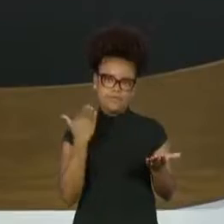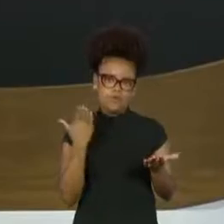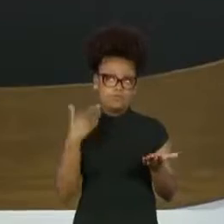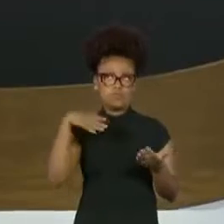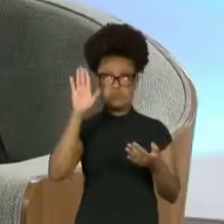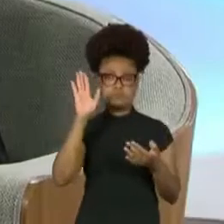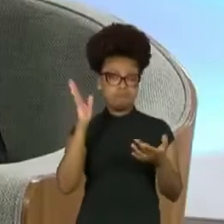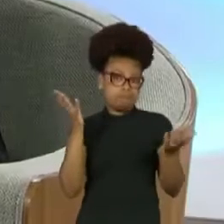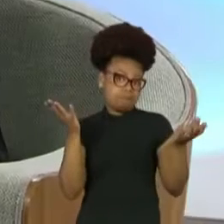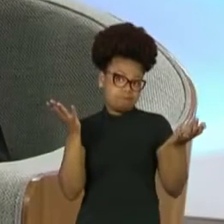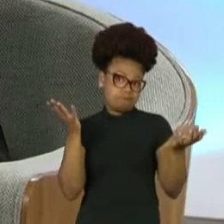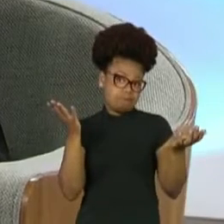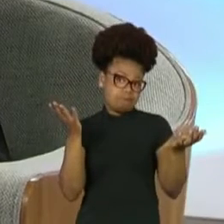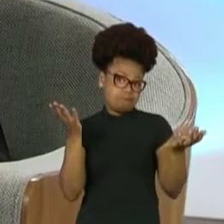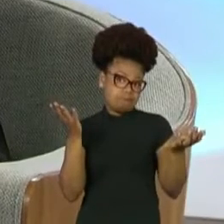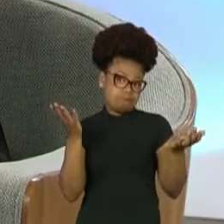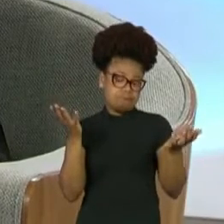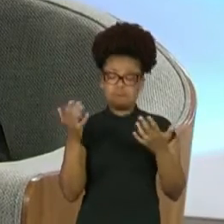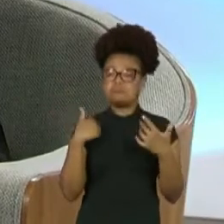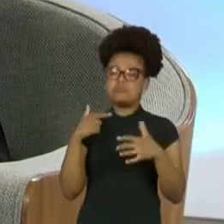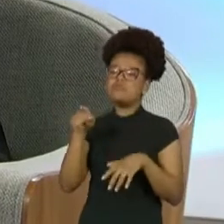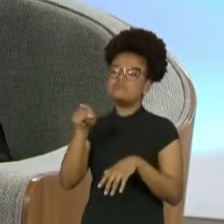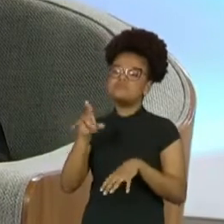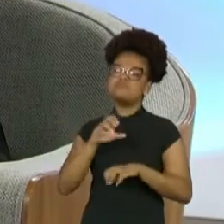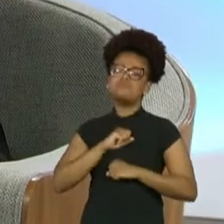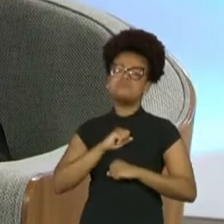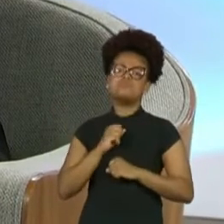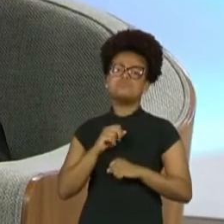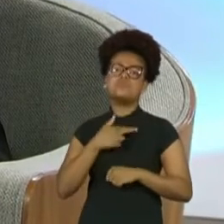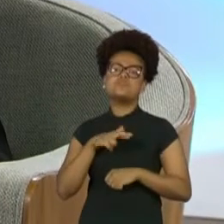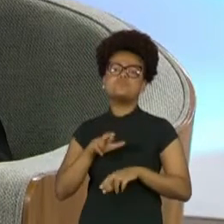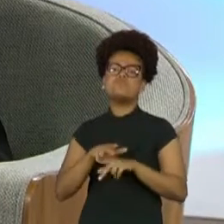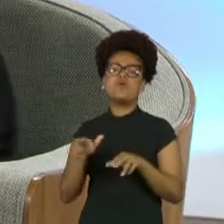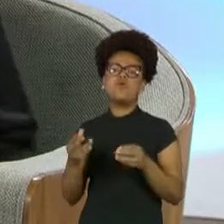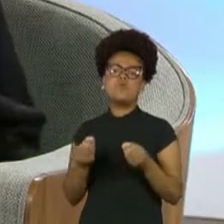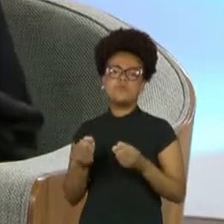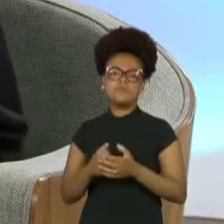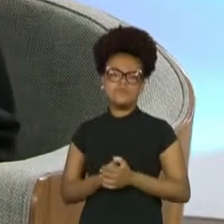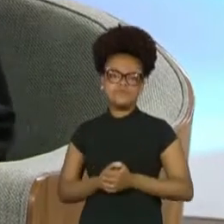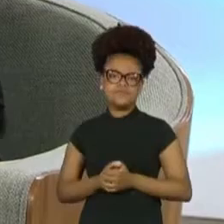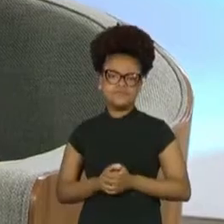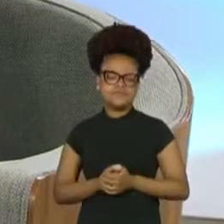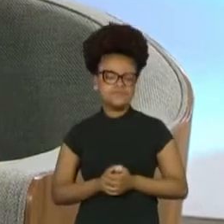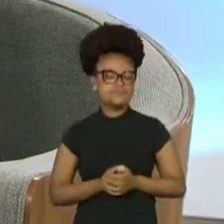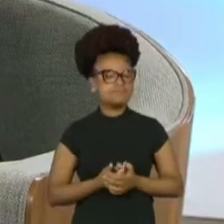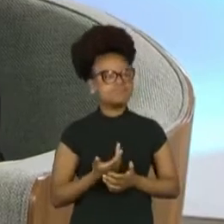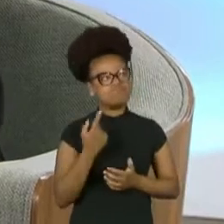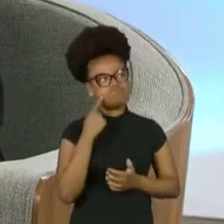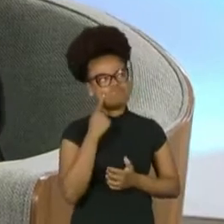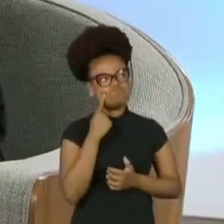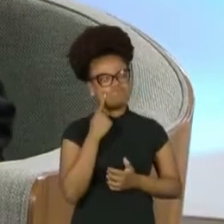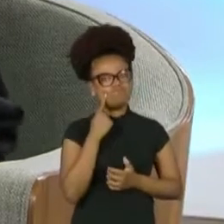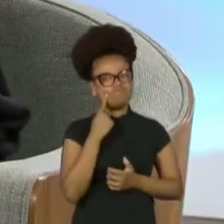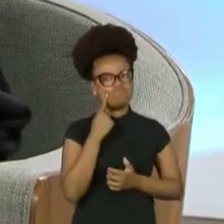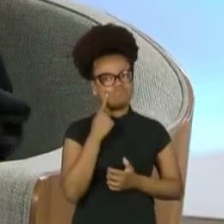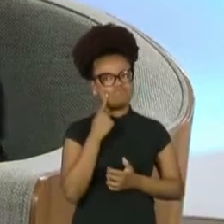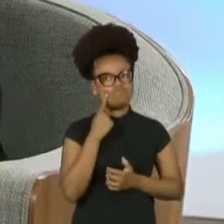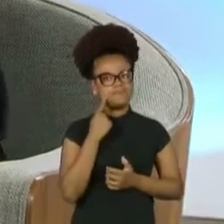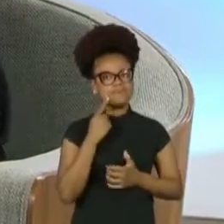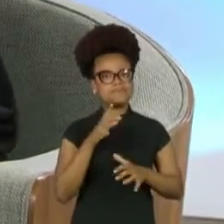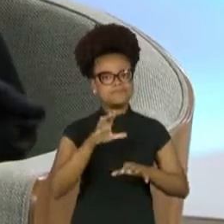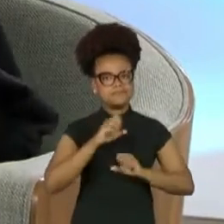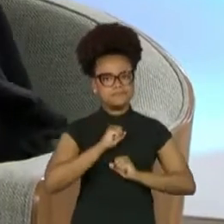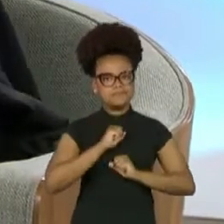delas? Olha, o que eu guardei, assim, agora, assim, eu não sinto